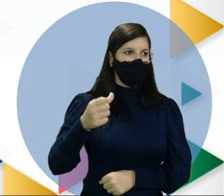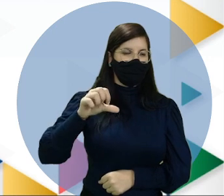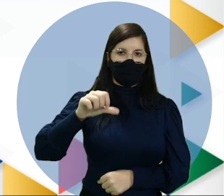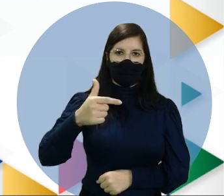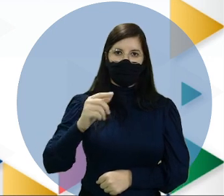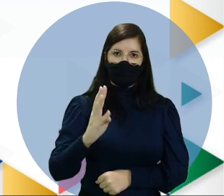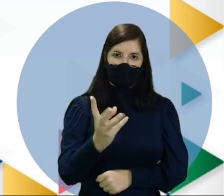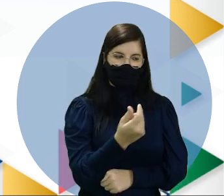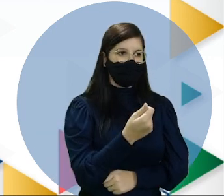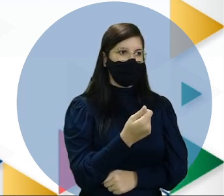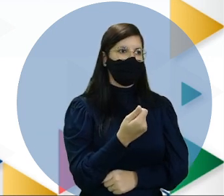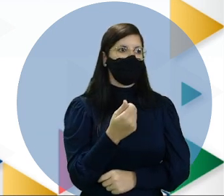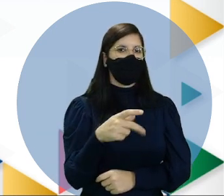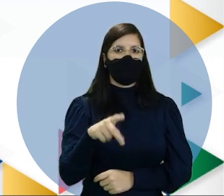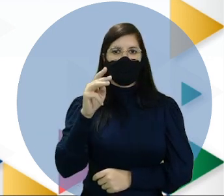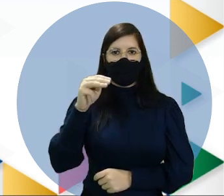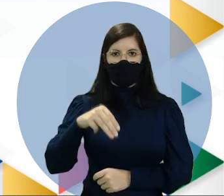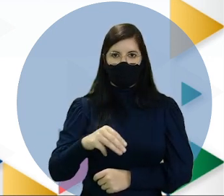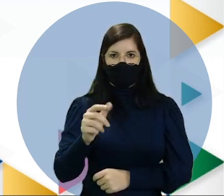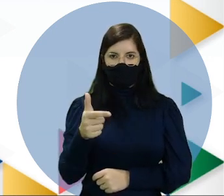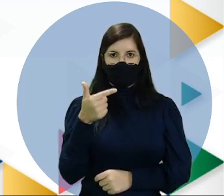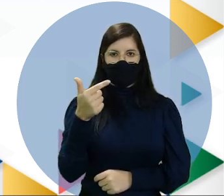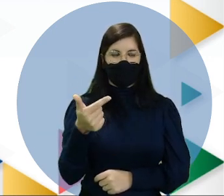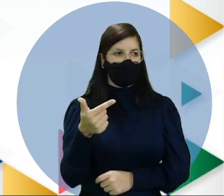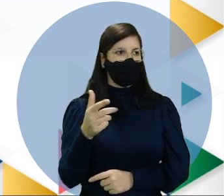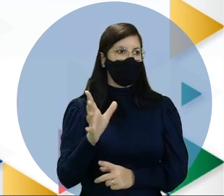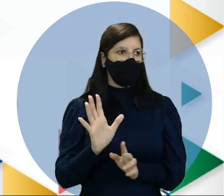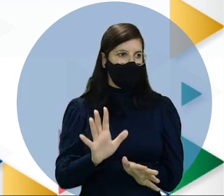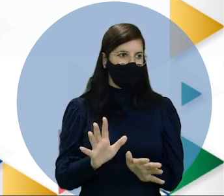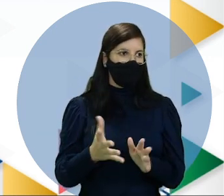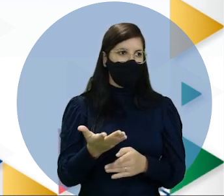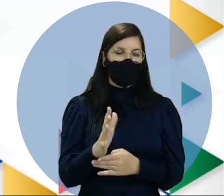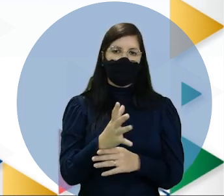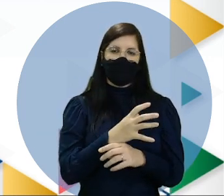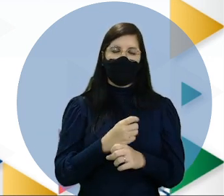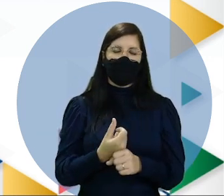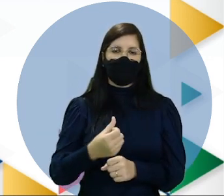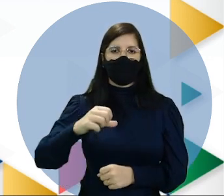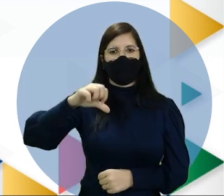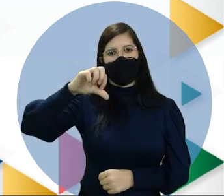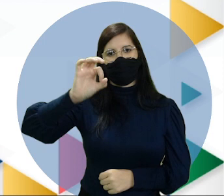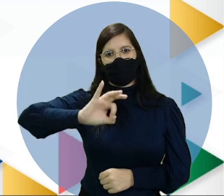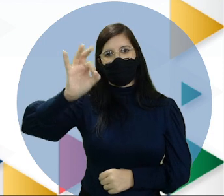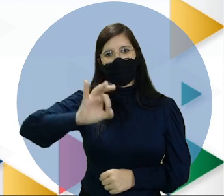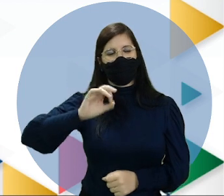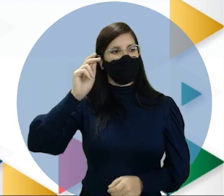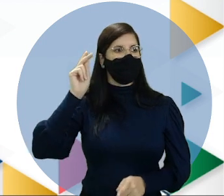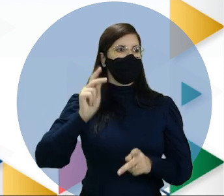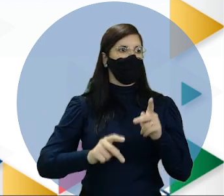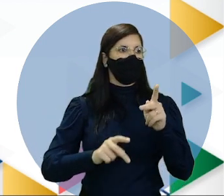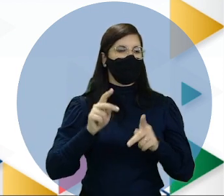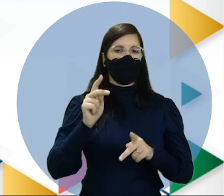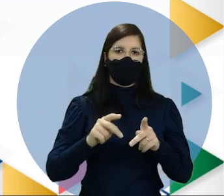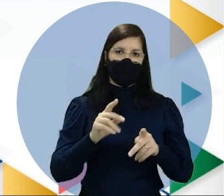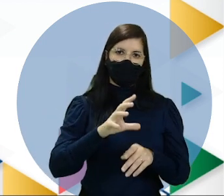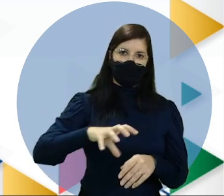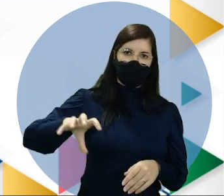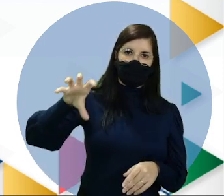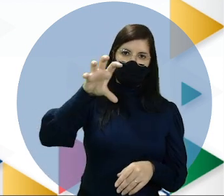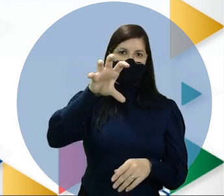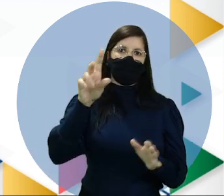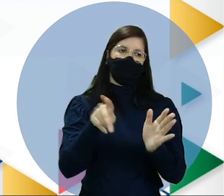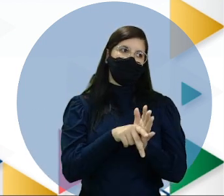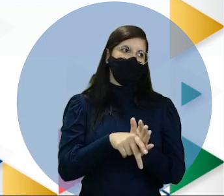.000 quilômetros quadrados, ou seja, um pouco mais de 90% do continente.